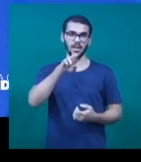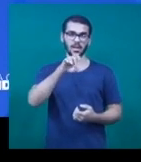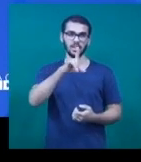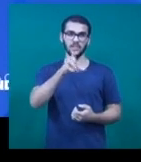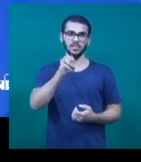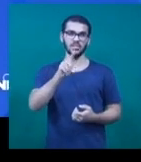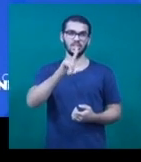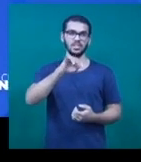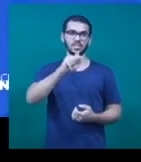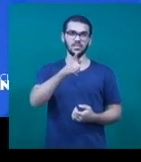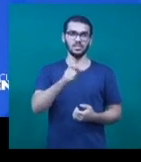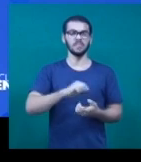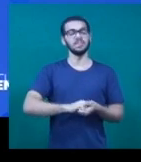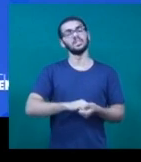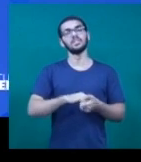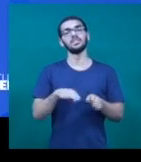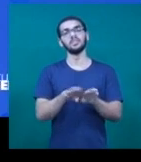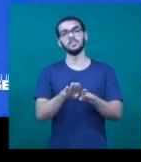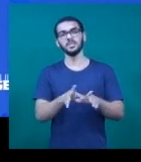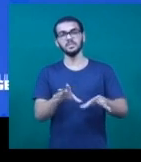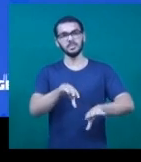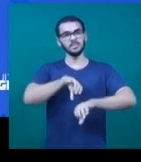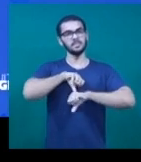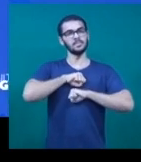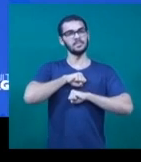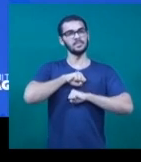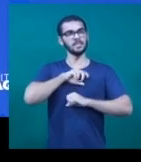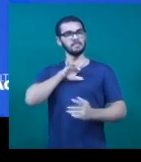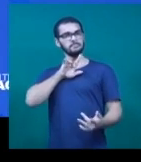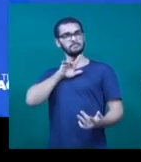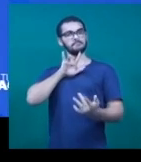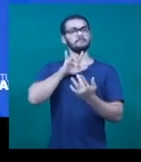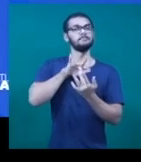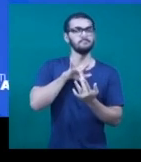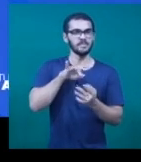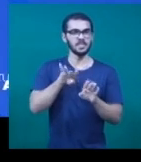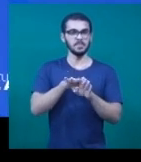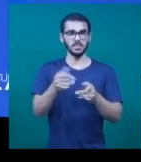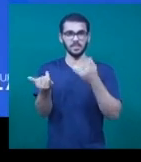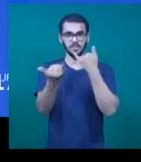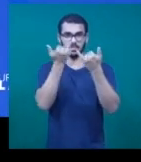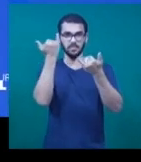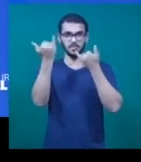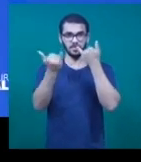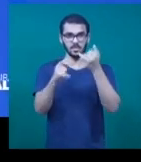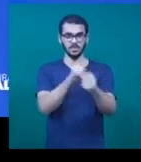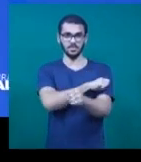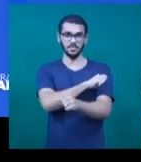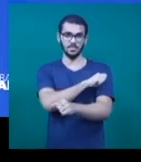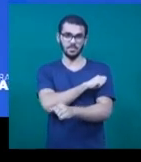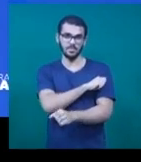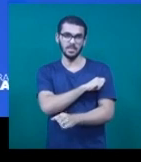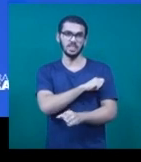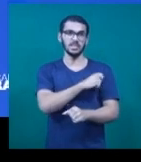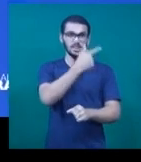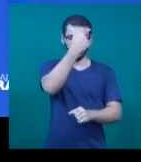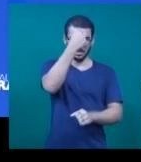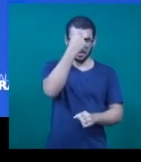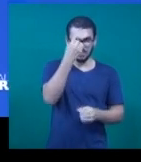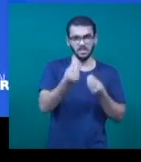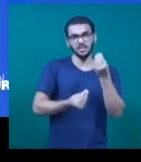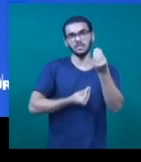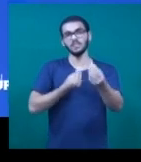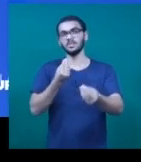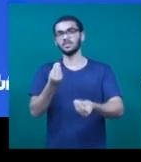autocuidado, espaço de acolhimento, identificação e informação para os estudantes universitários aprenderem a